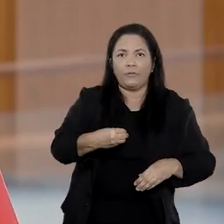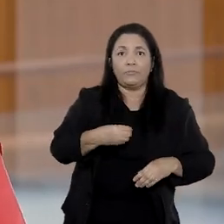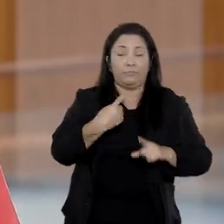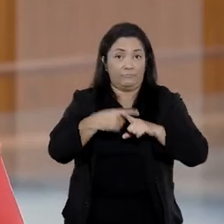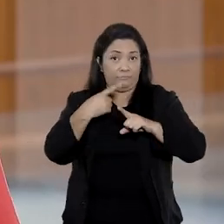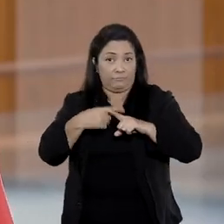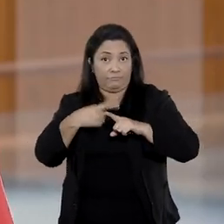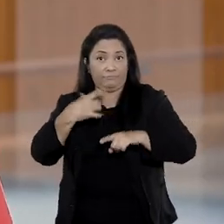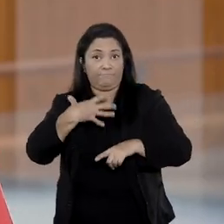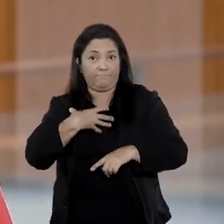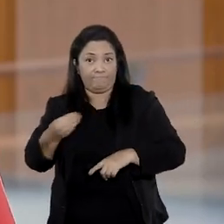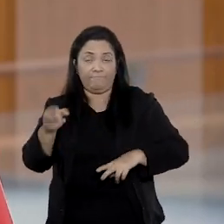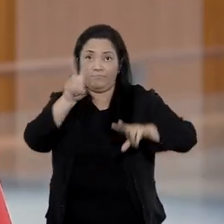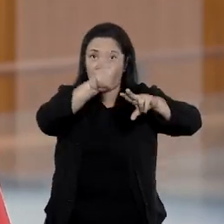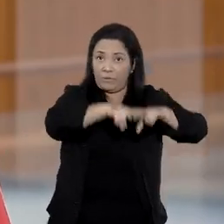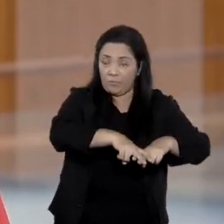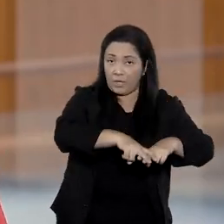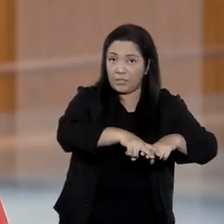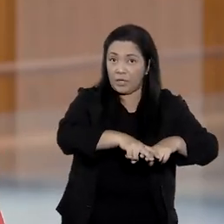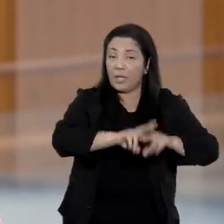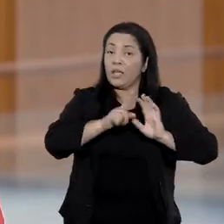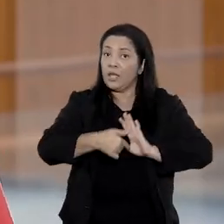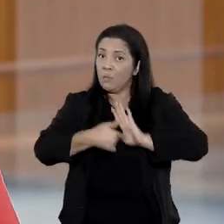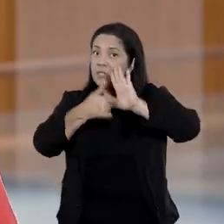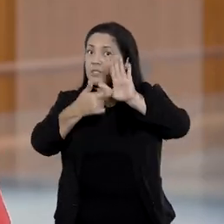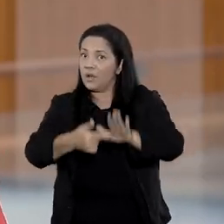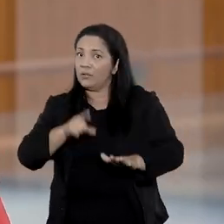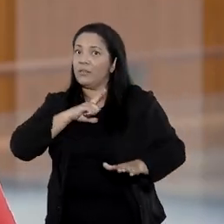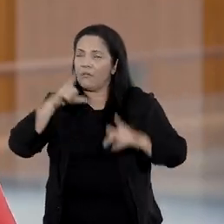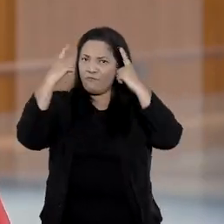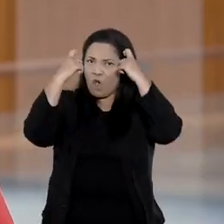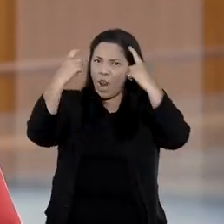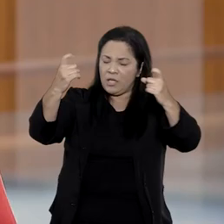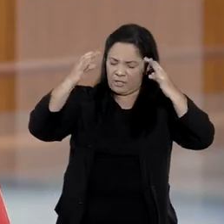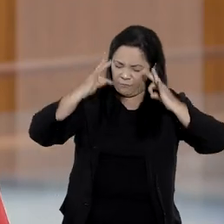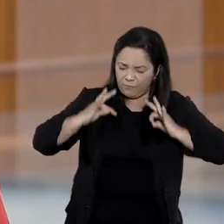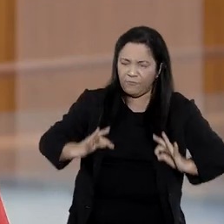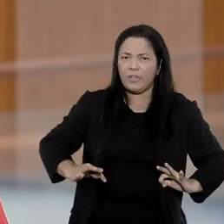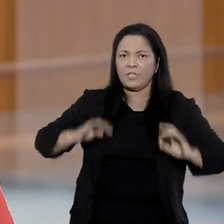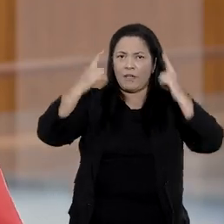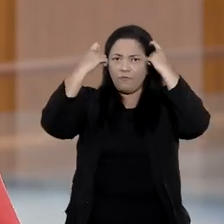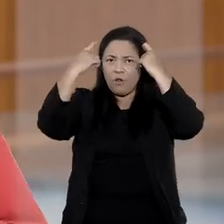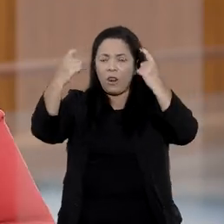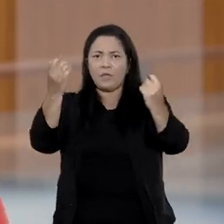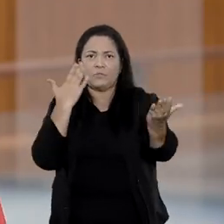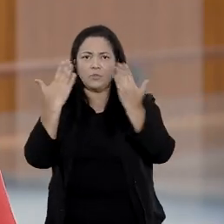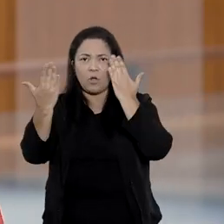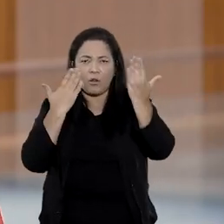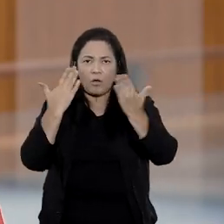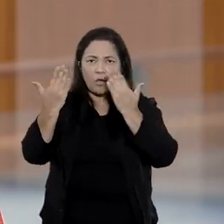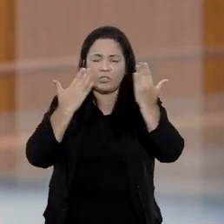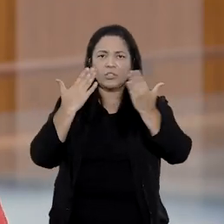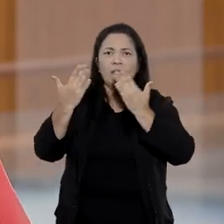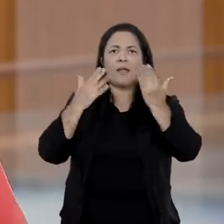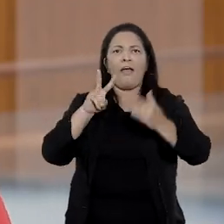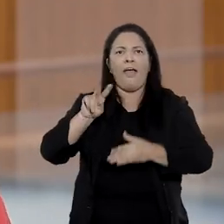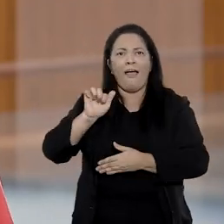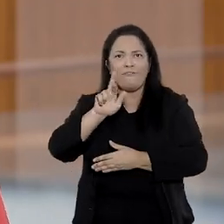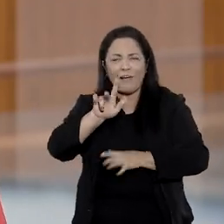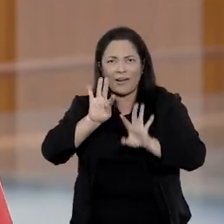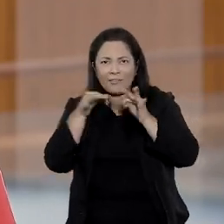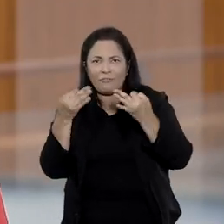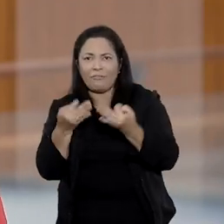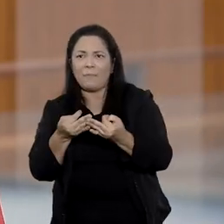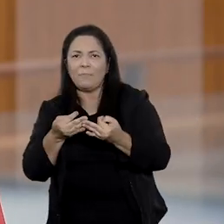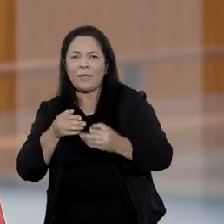filho. Entendendo haver indícios de violência física e psicológica do pai contra a criança, a juíza da vara de família suspendeu